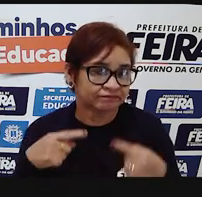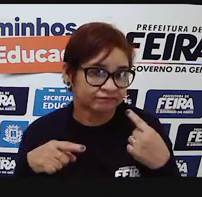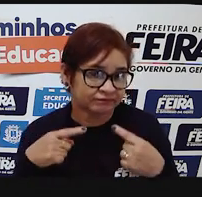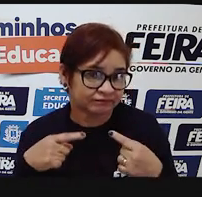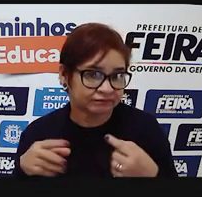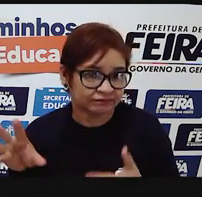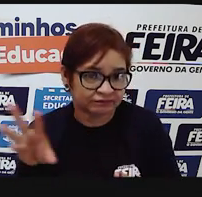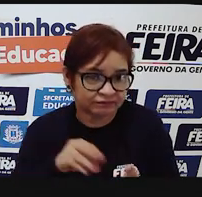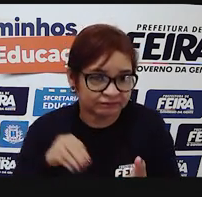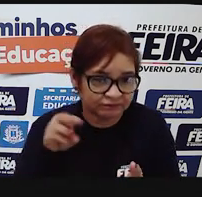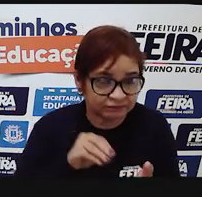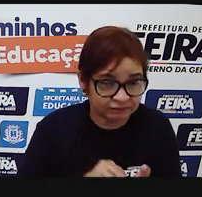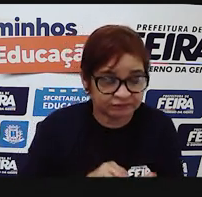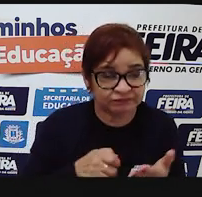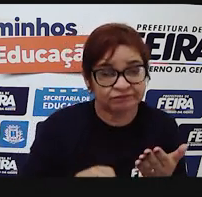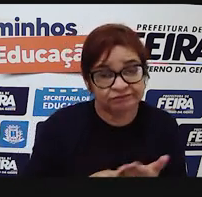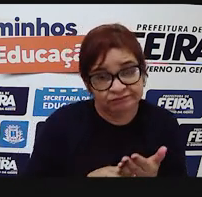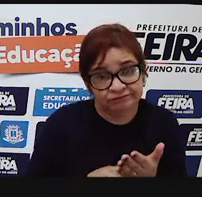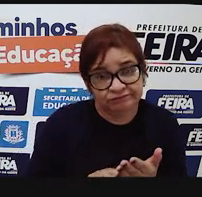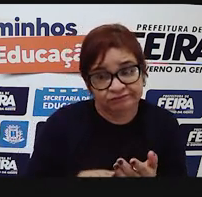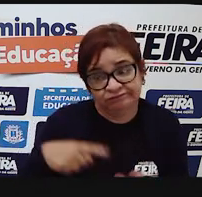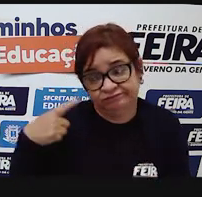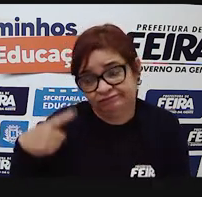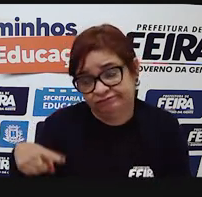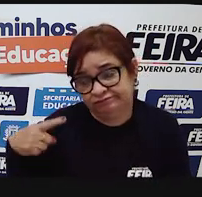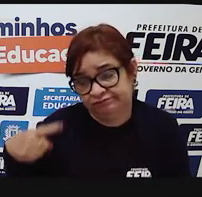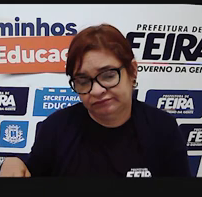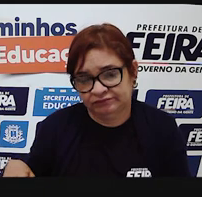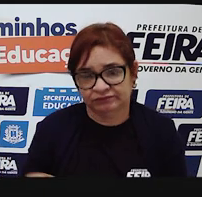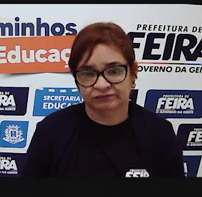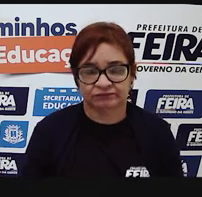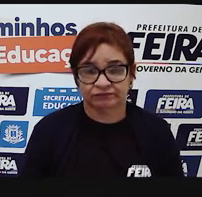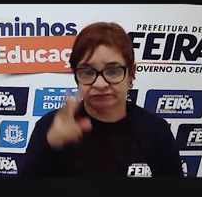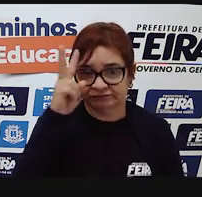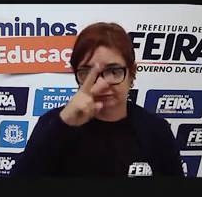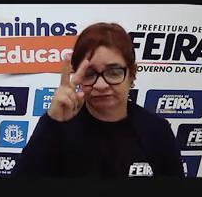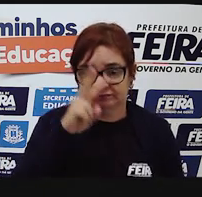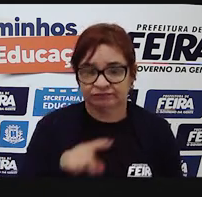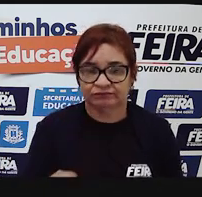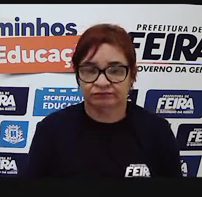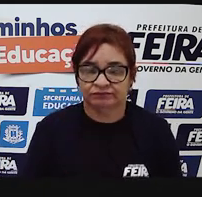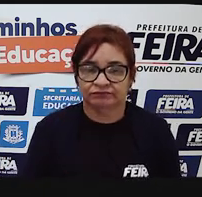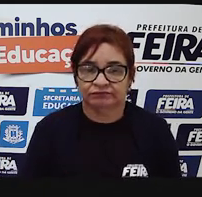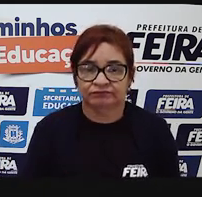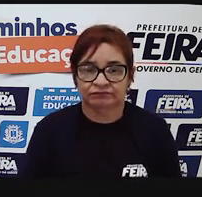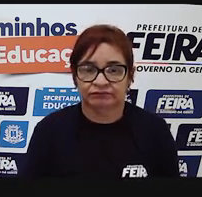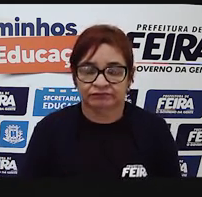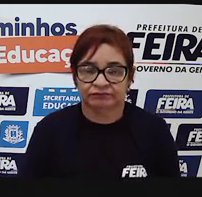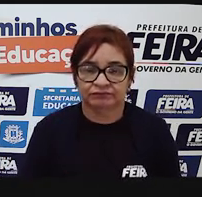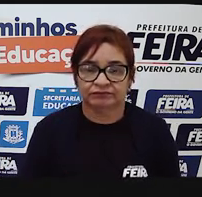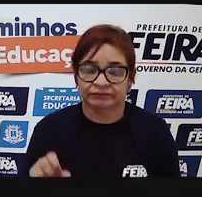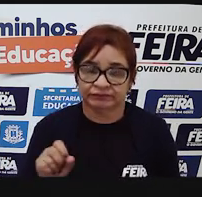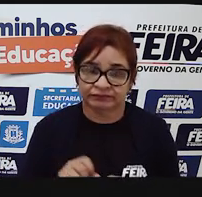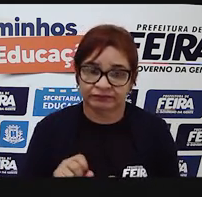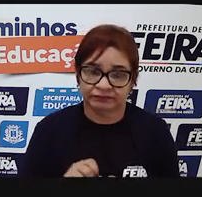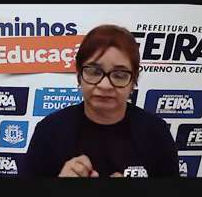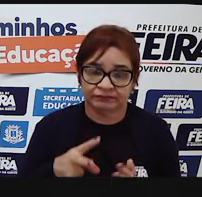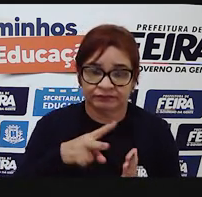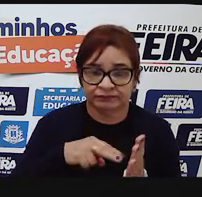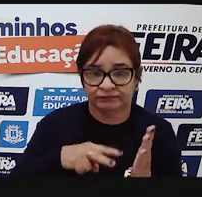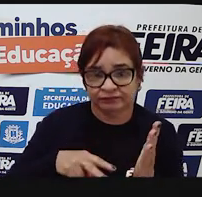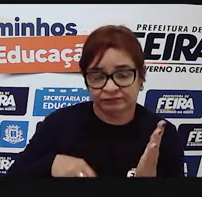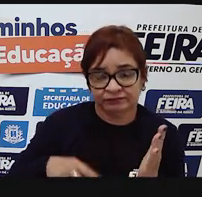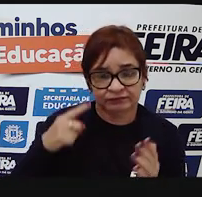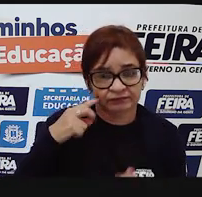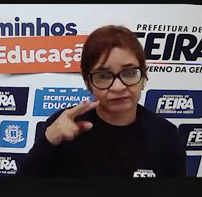Então, faz-se aí críticas. Nós temos que lembrar de uma outra coisa. Para se fazer a leitura de